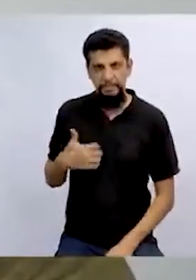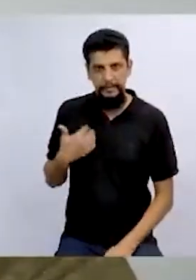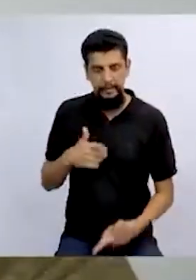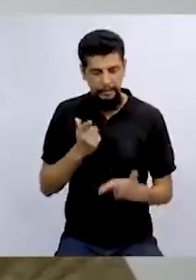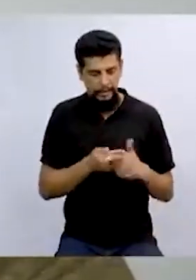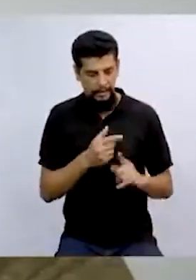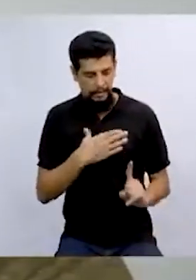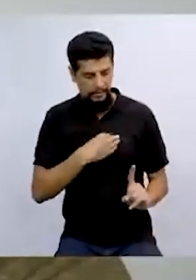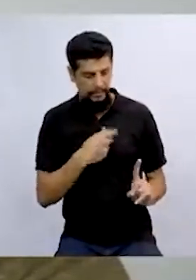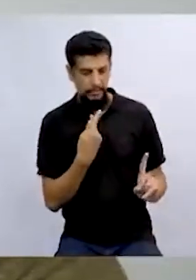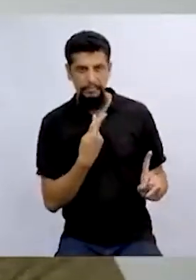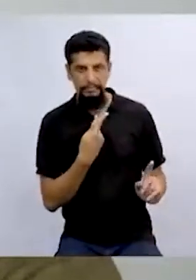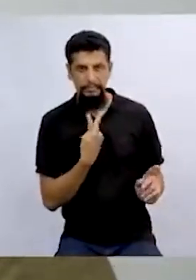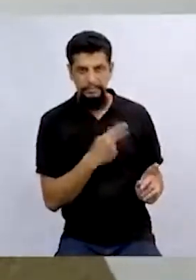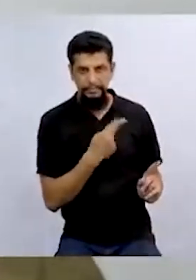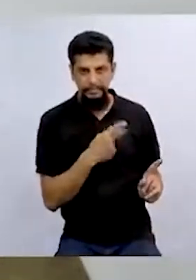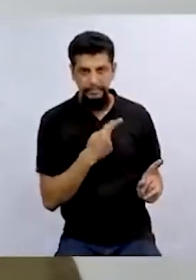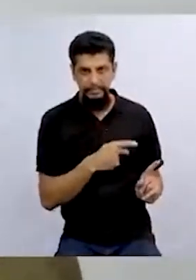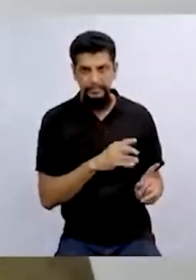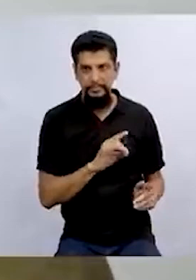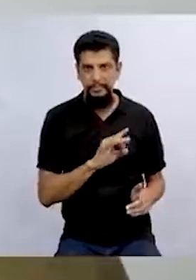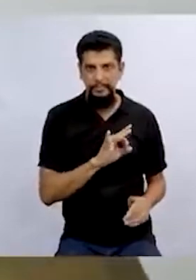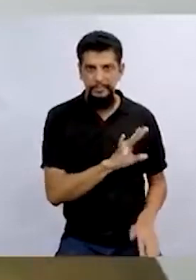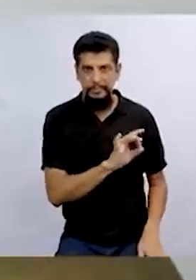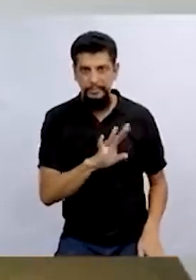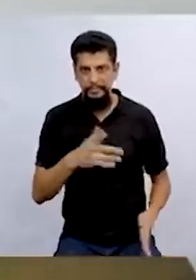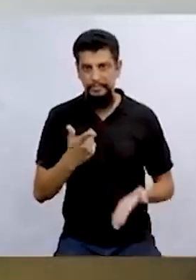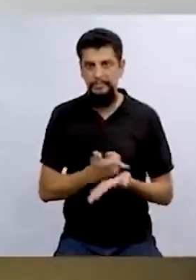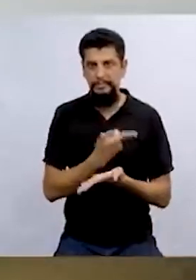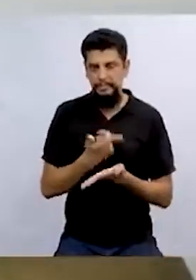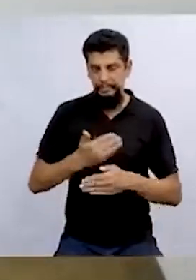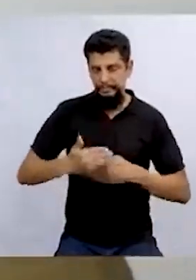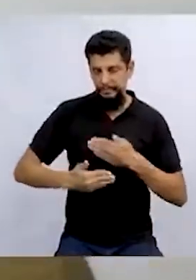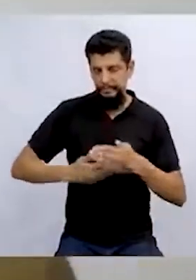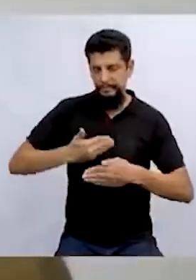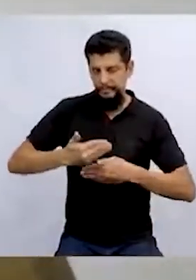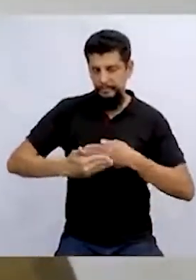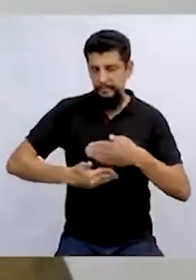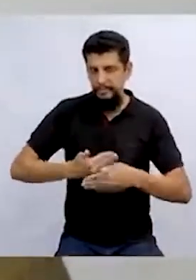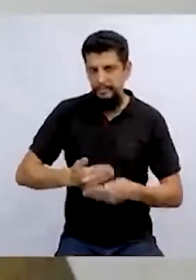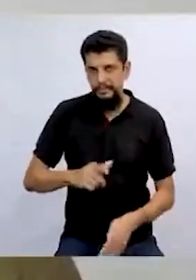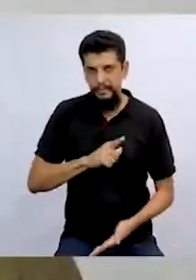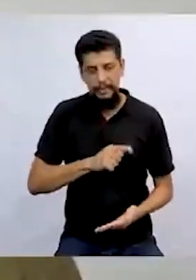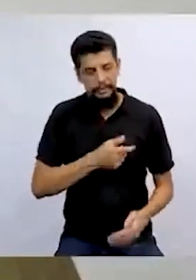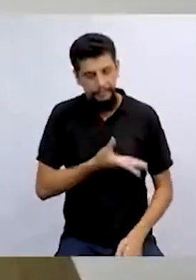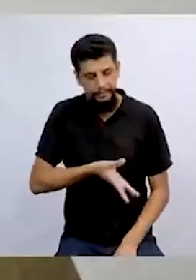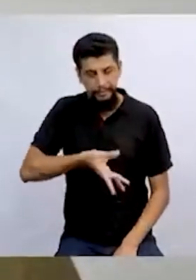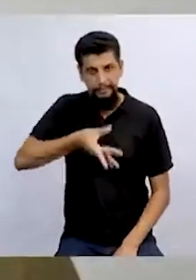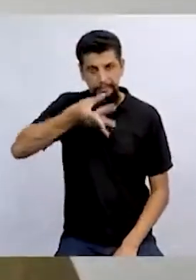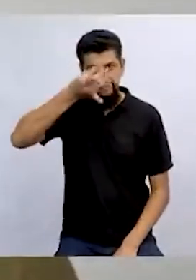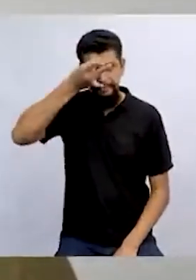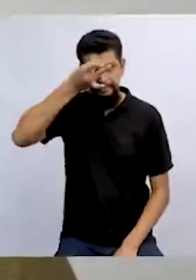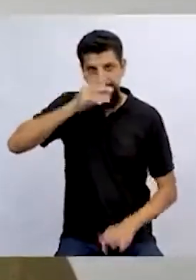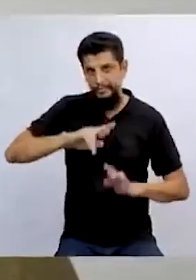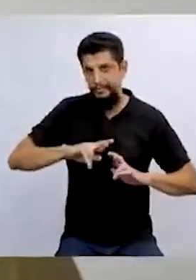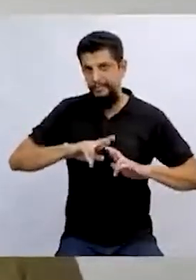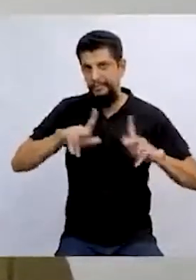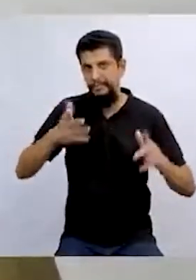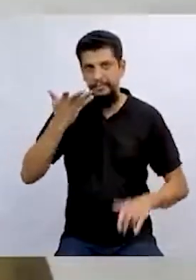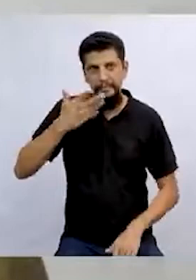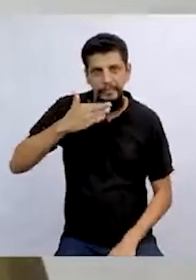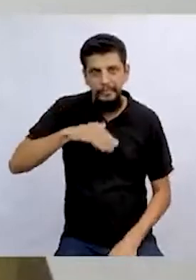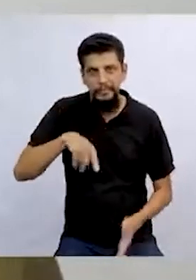filho da Dona Galinha Ruiva. Então cada livro tem um processo, tem uma história, tem uma inspiração diferente, né?